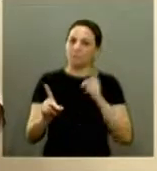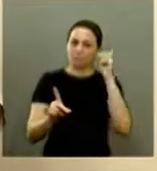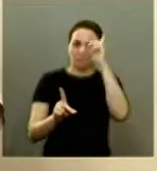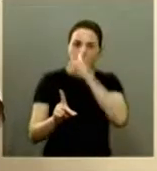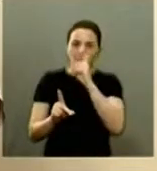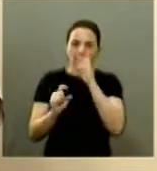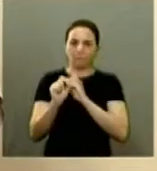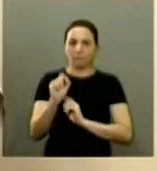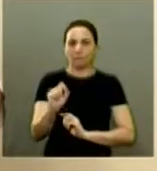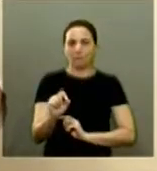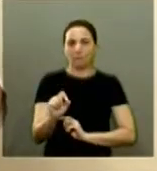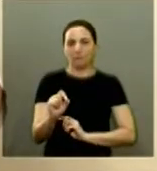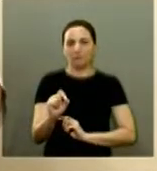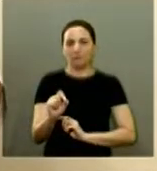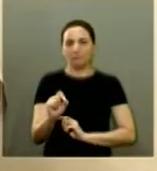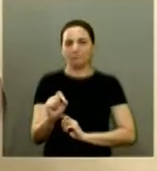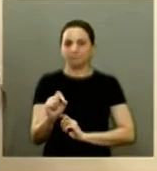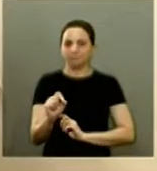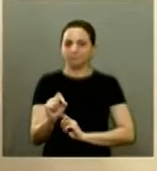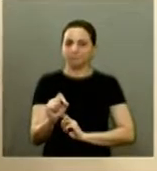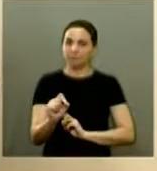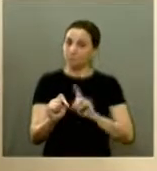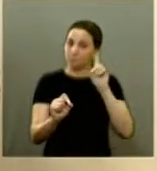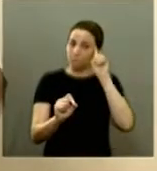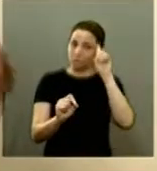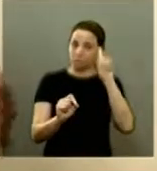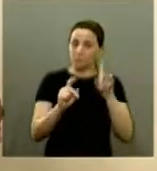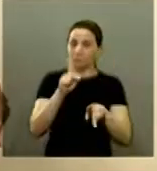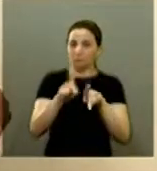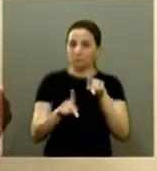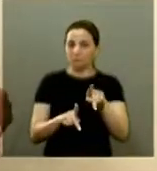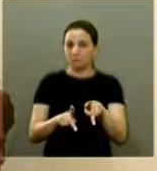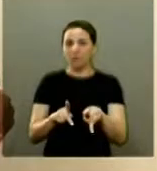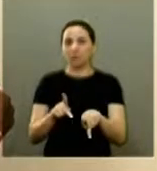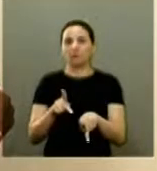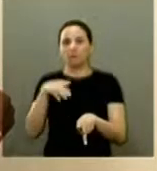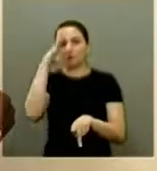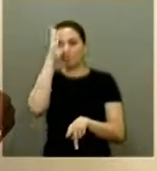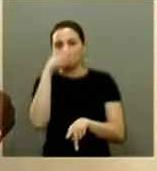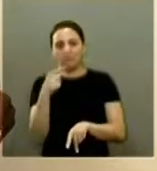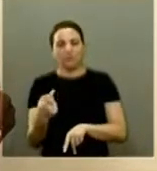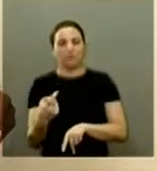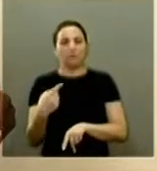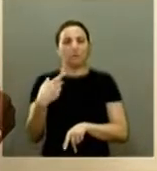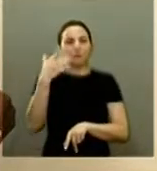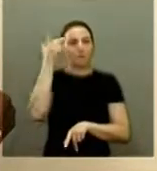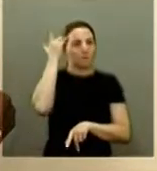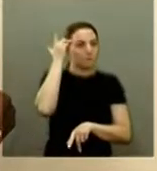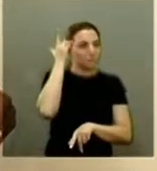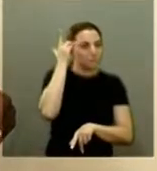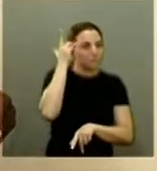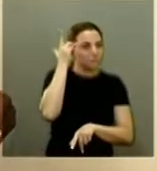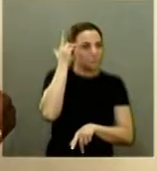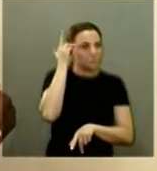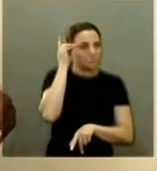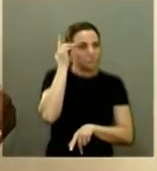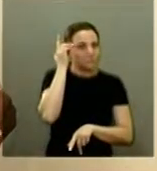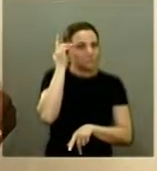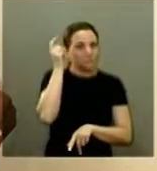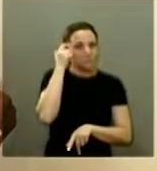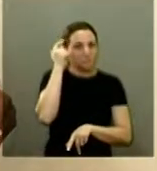que no domingo o povo brasileiro tem a consciência realmente na hora de votar